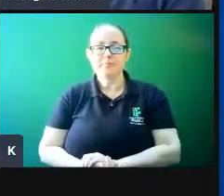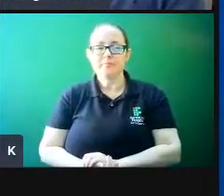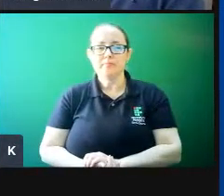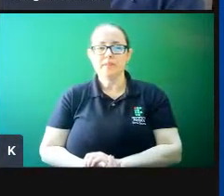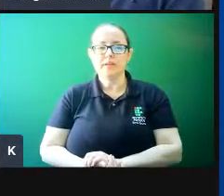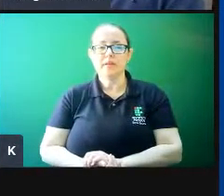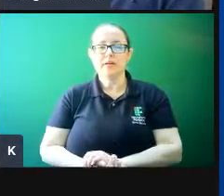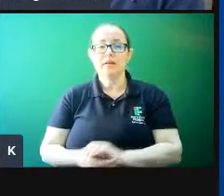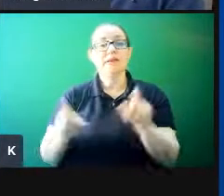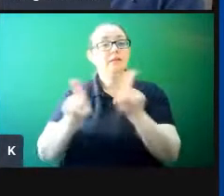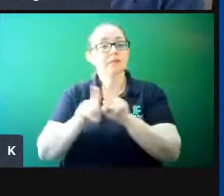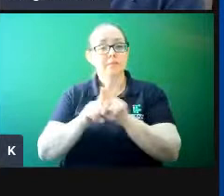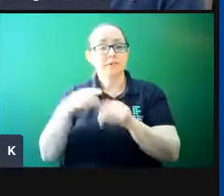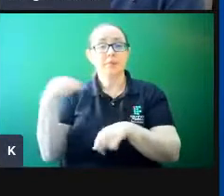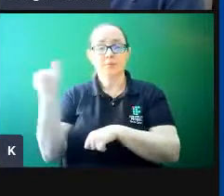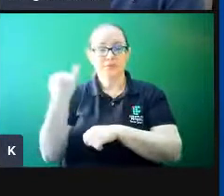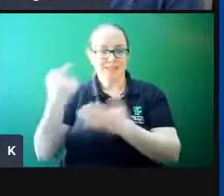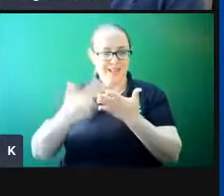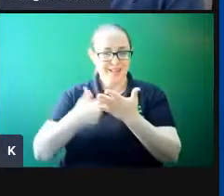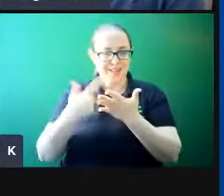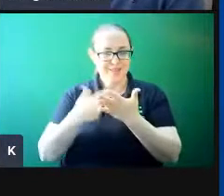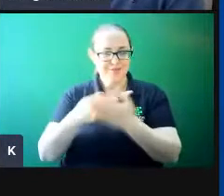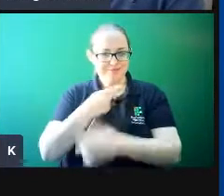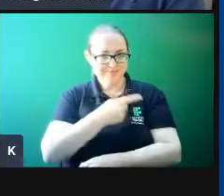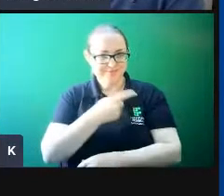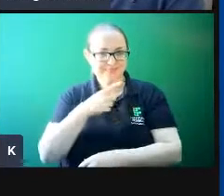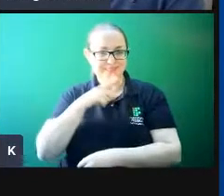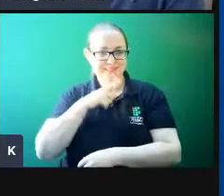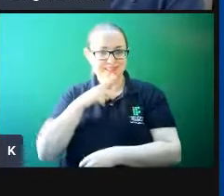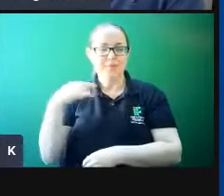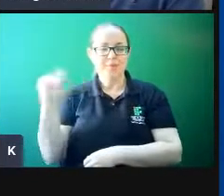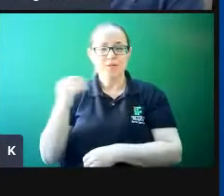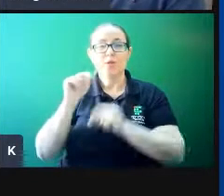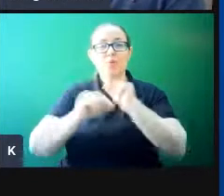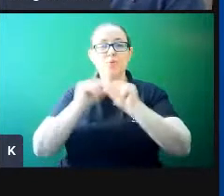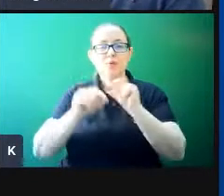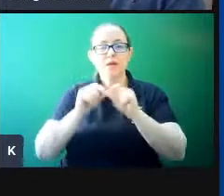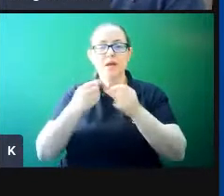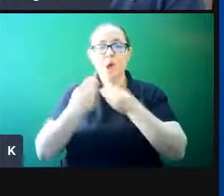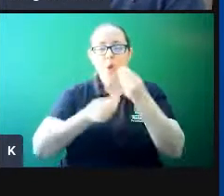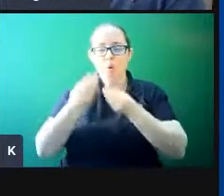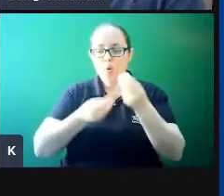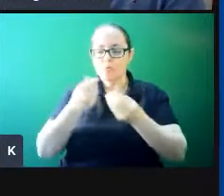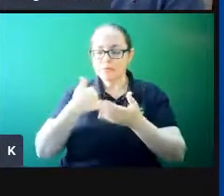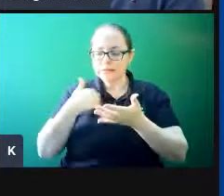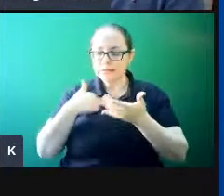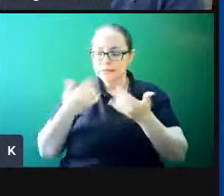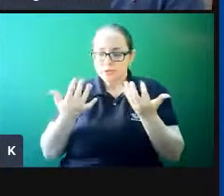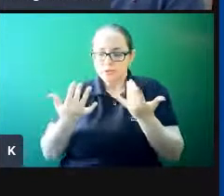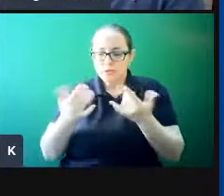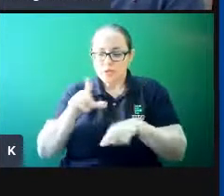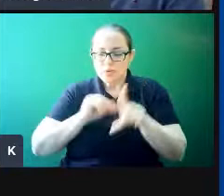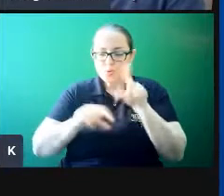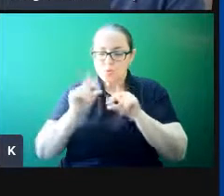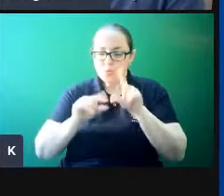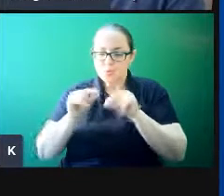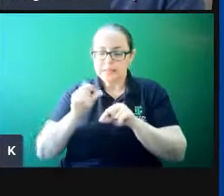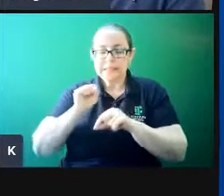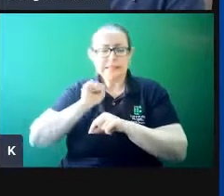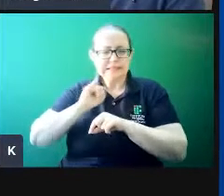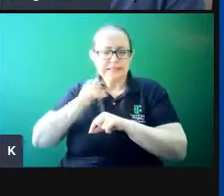Outro aspecto que o livro traz é a questão de multiplicar as opções. Se a maioria das criações não se tornam realidade,